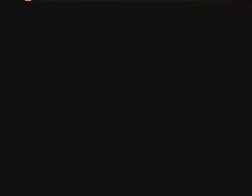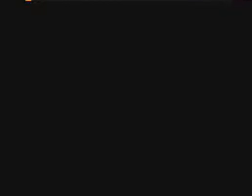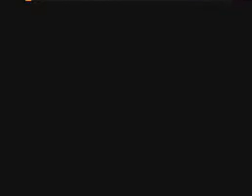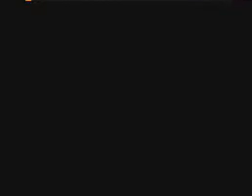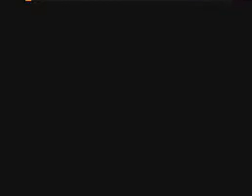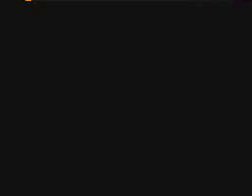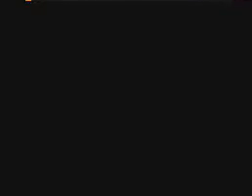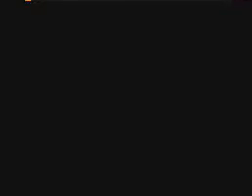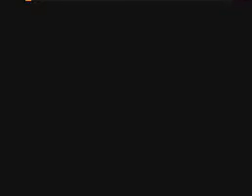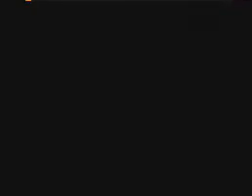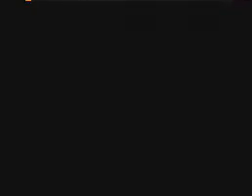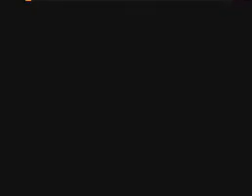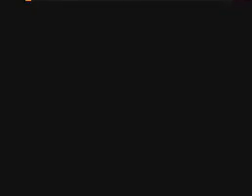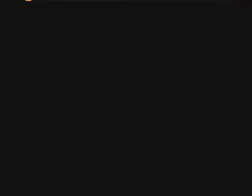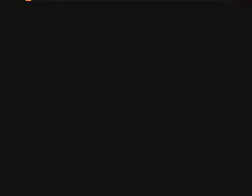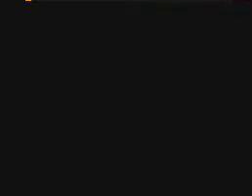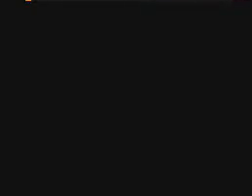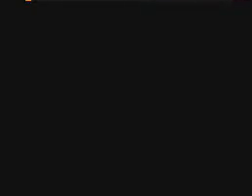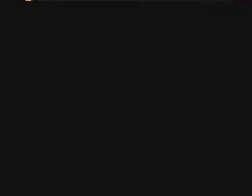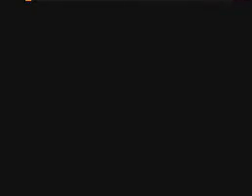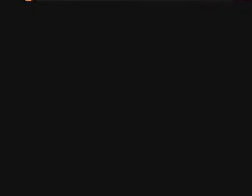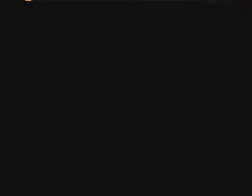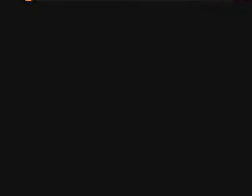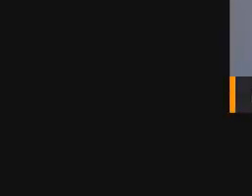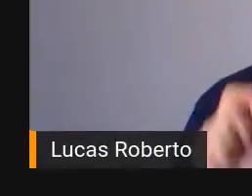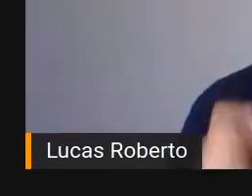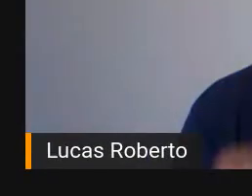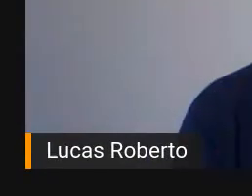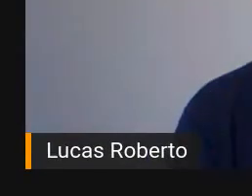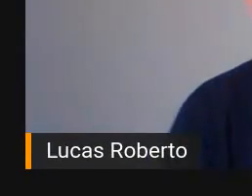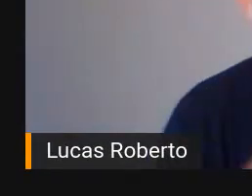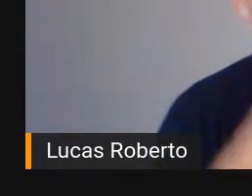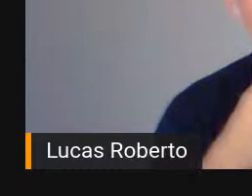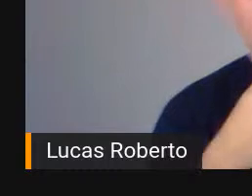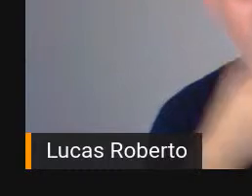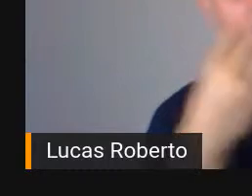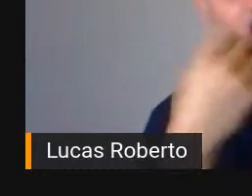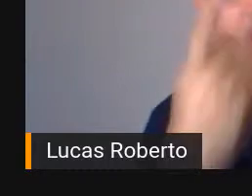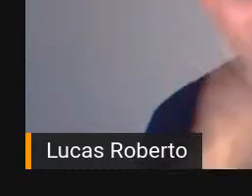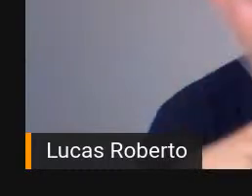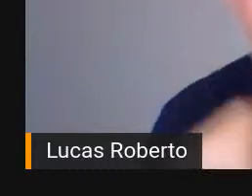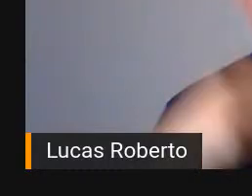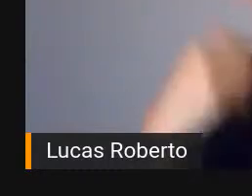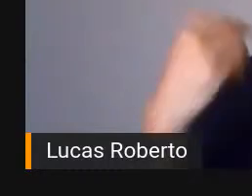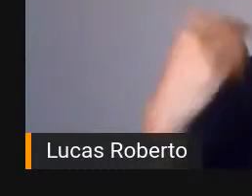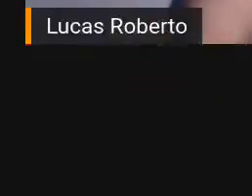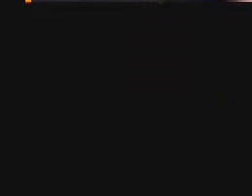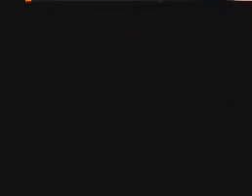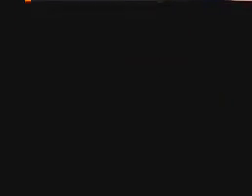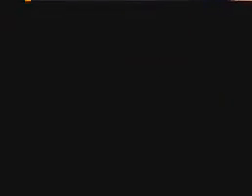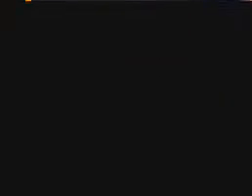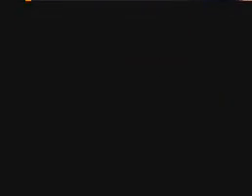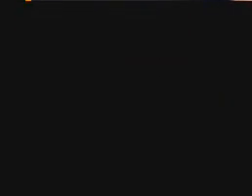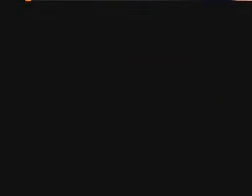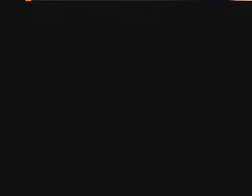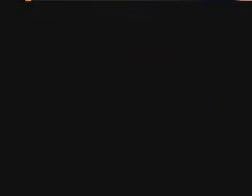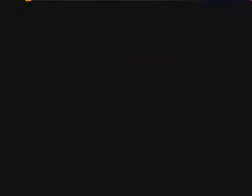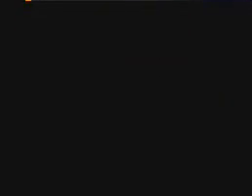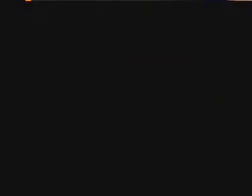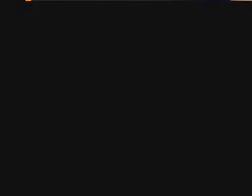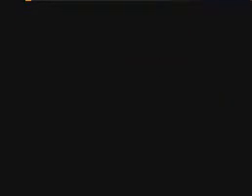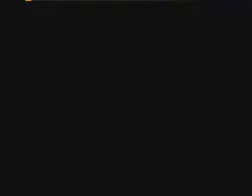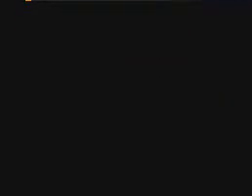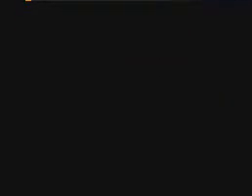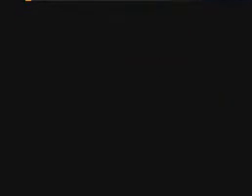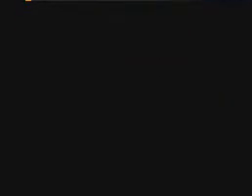nós Sobre práticas pedagógicas Para estudantes Com deficiências múltiplas A professora Rosana Ela